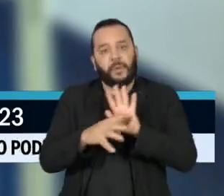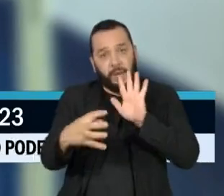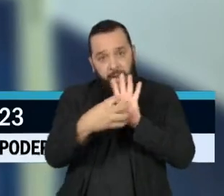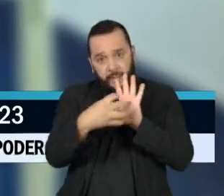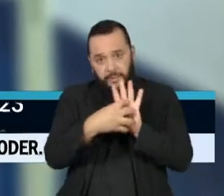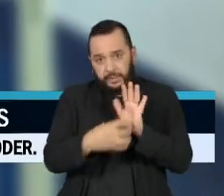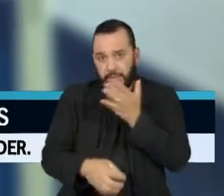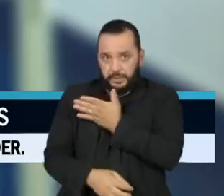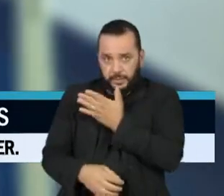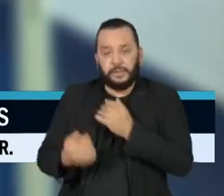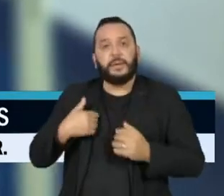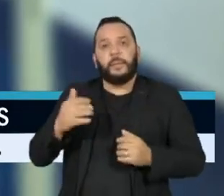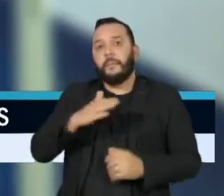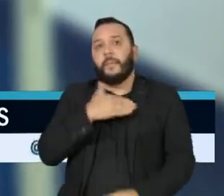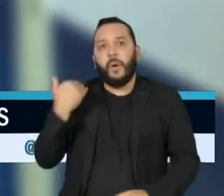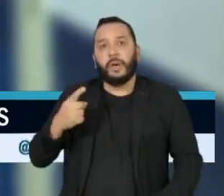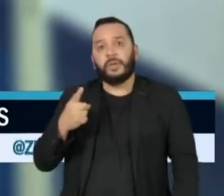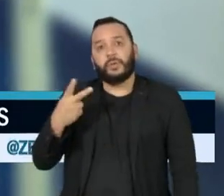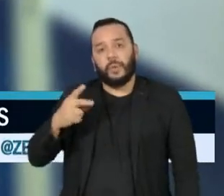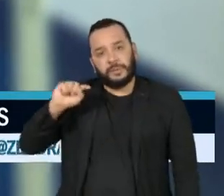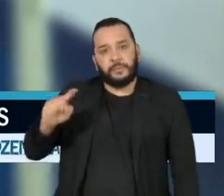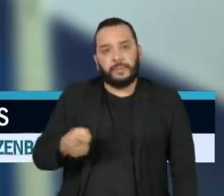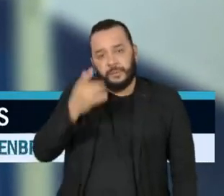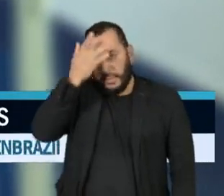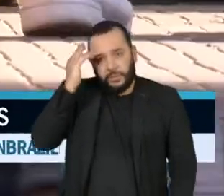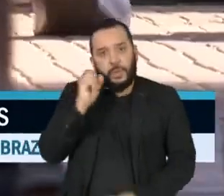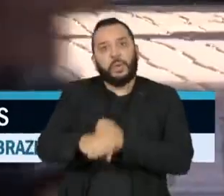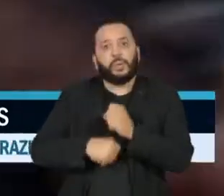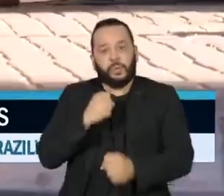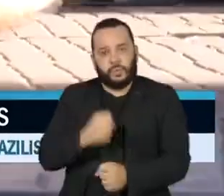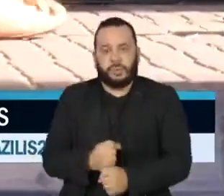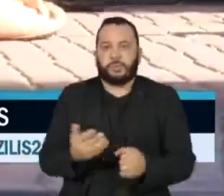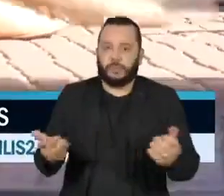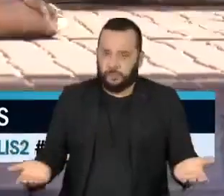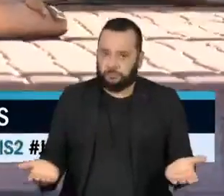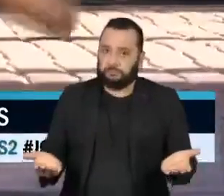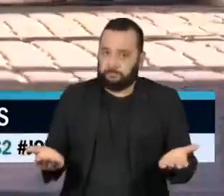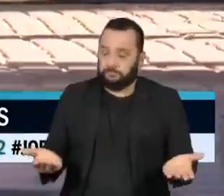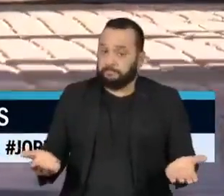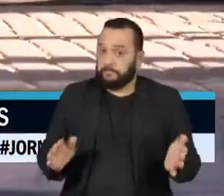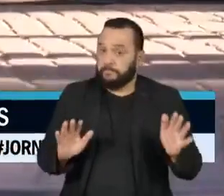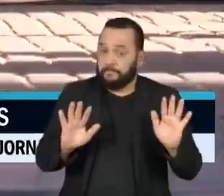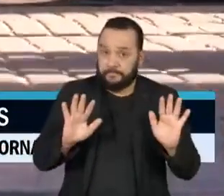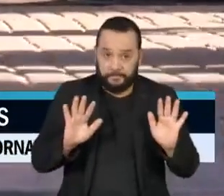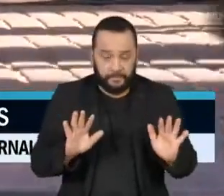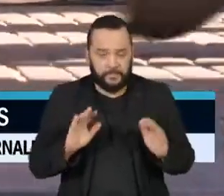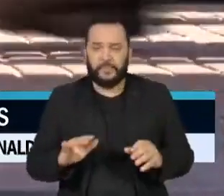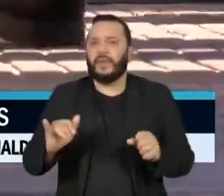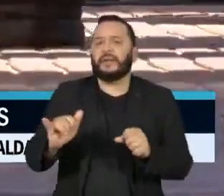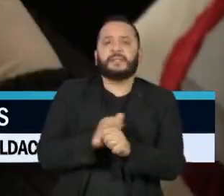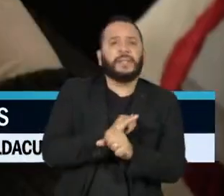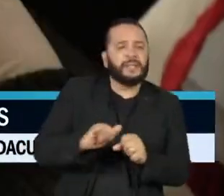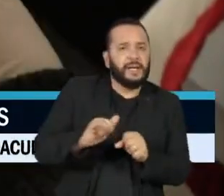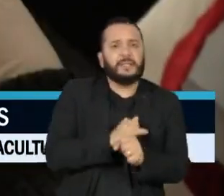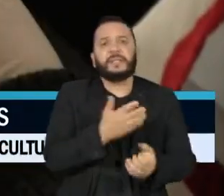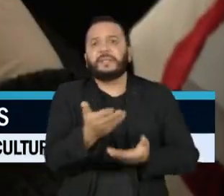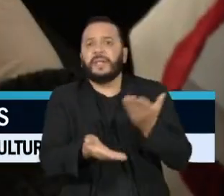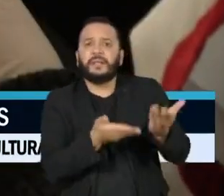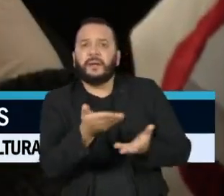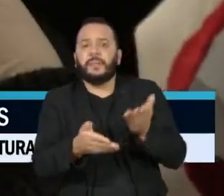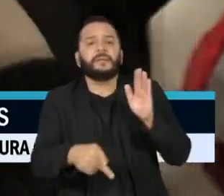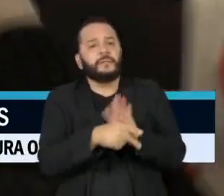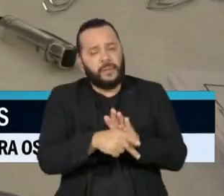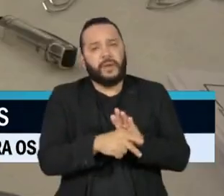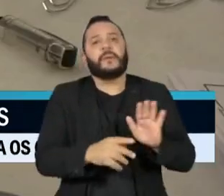A doença ainda mata cerca de 12 mil pessoas todos os anos. Apesar disso, as estratégias de combate à AIDS devem perder